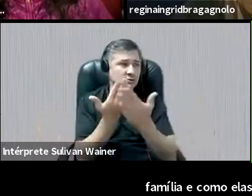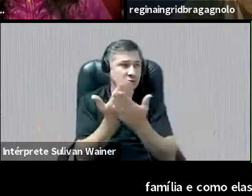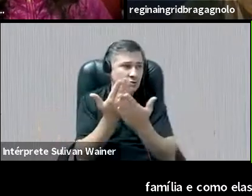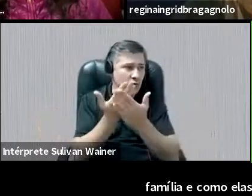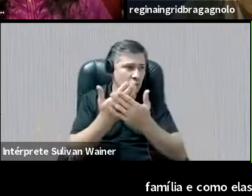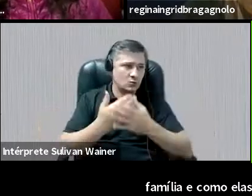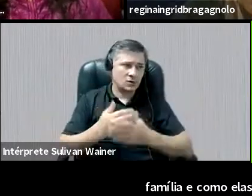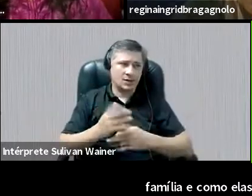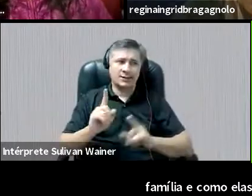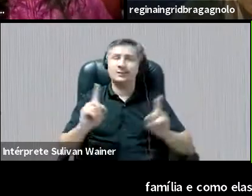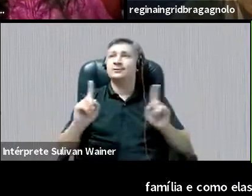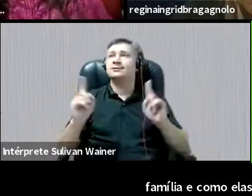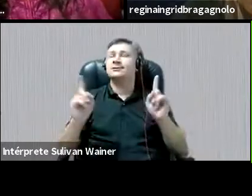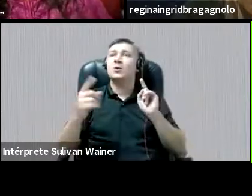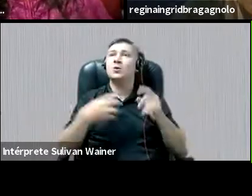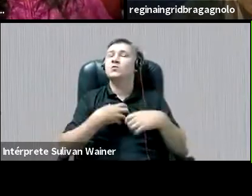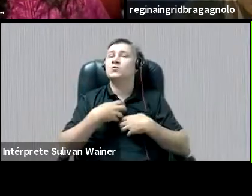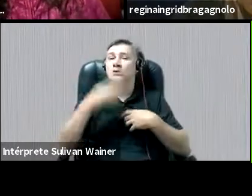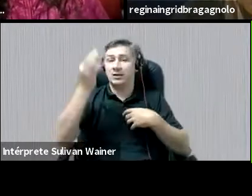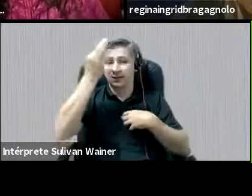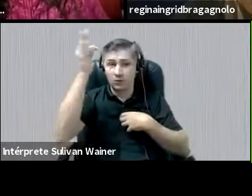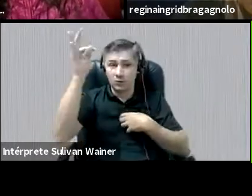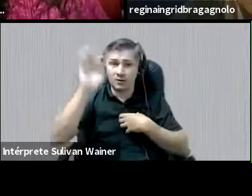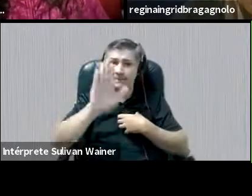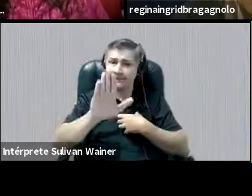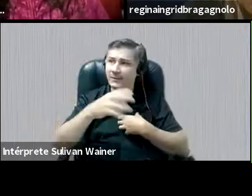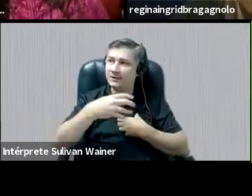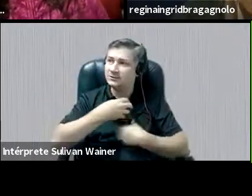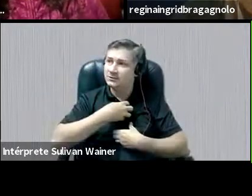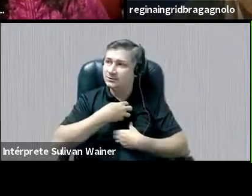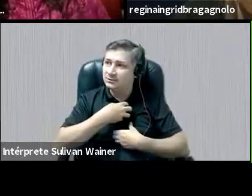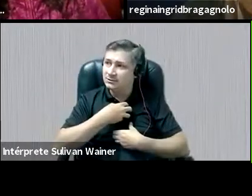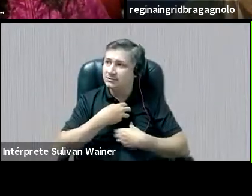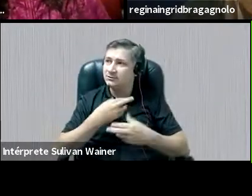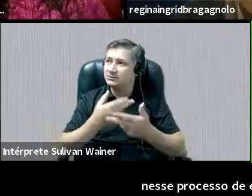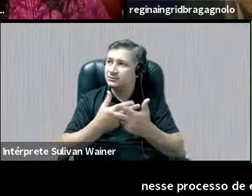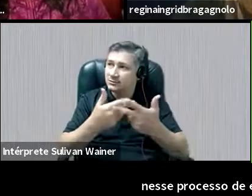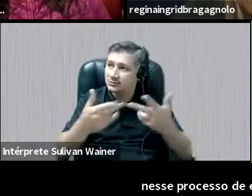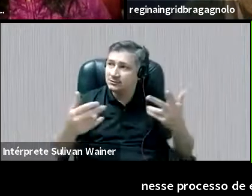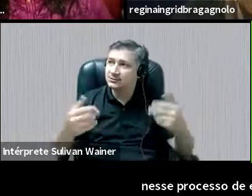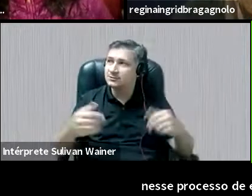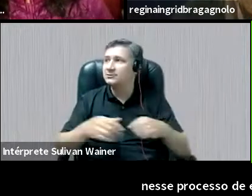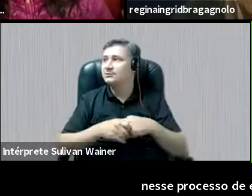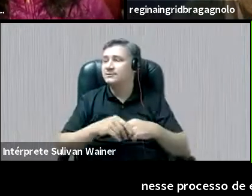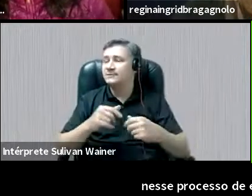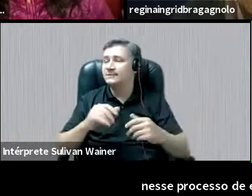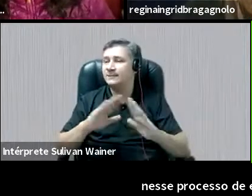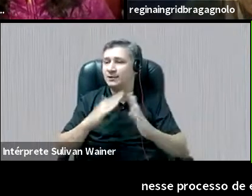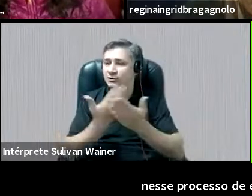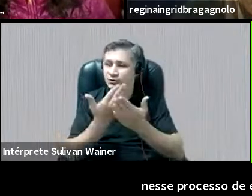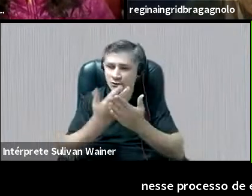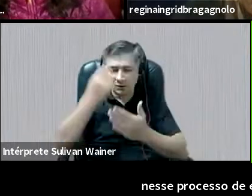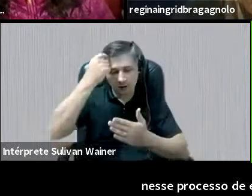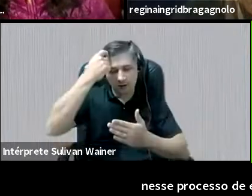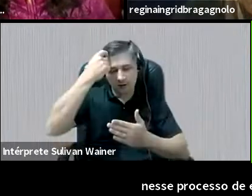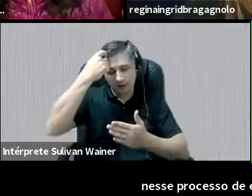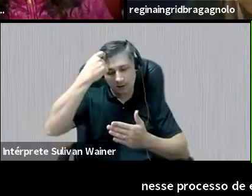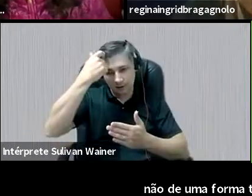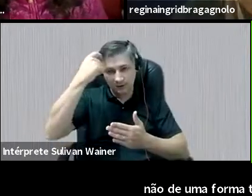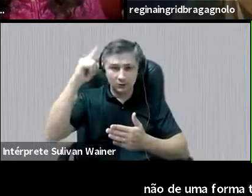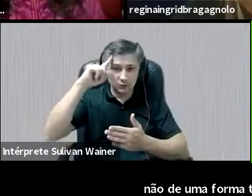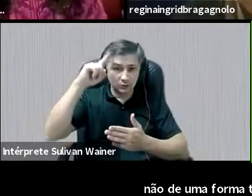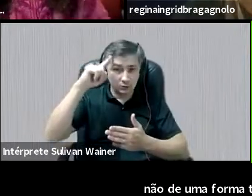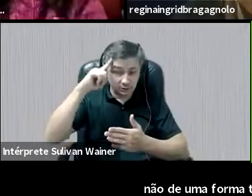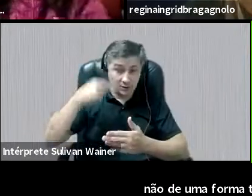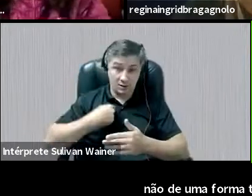não de uma forma teórica, mas, né? No dia a dia da escola, né? E eu, eu trabalho no